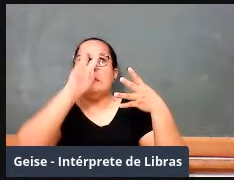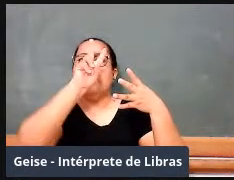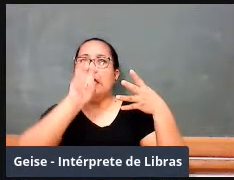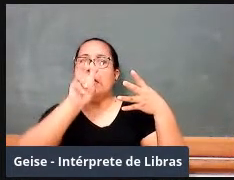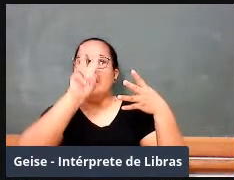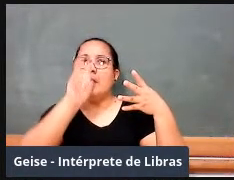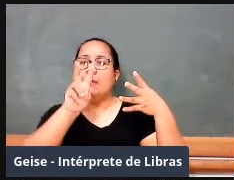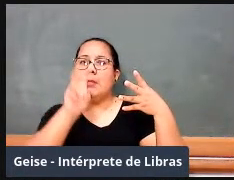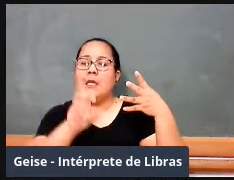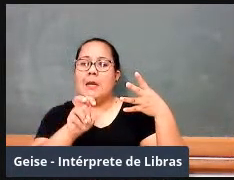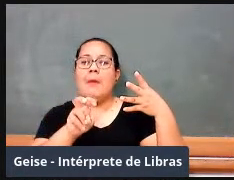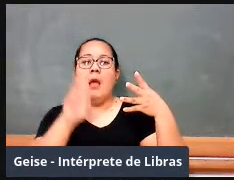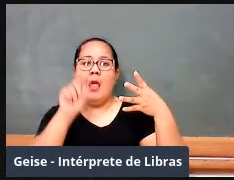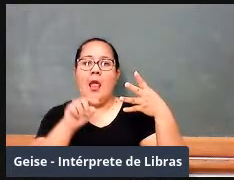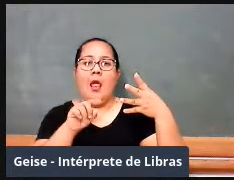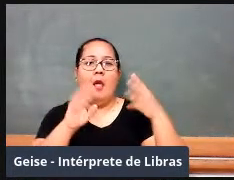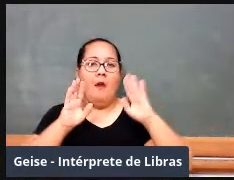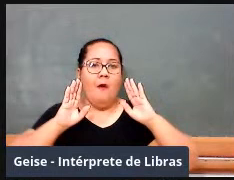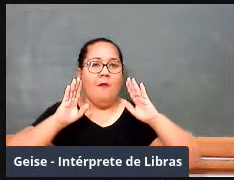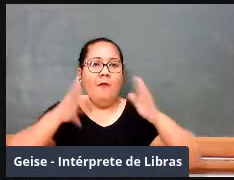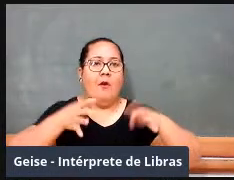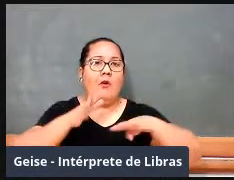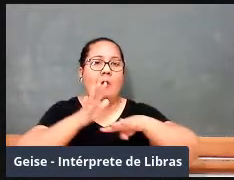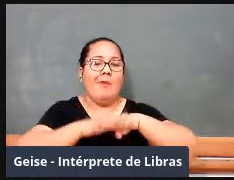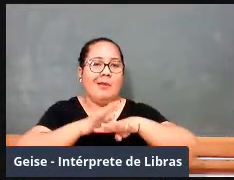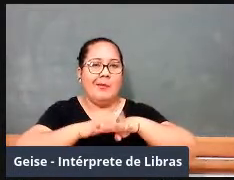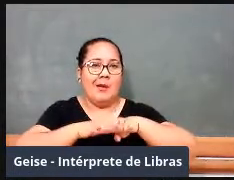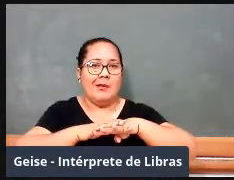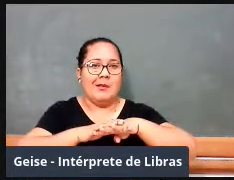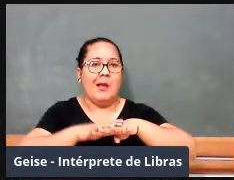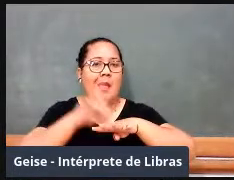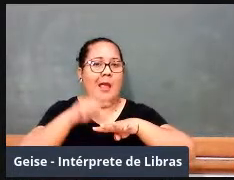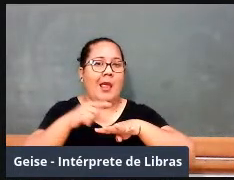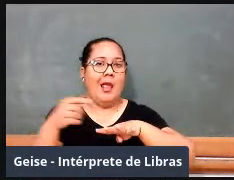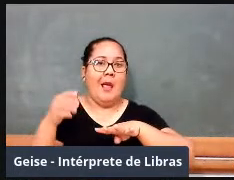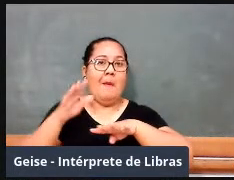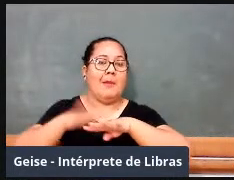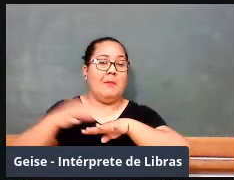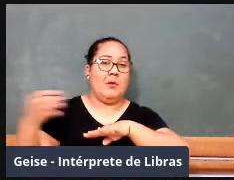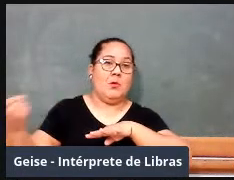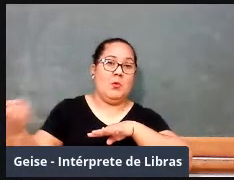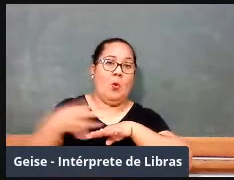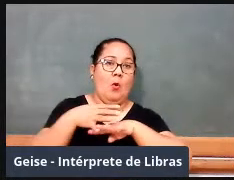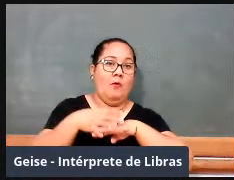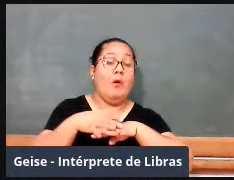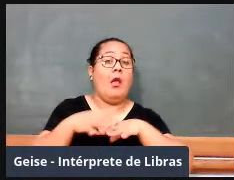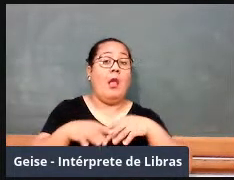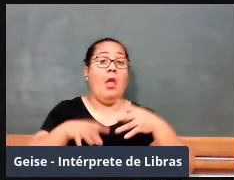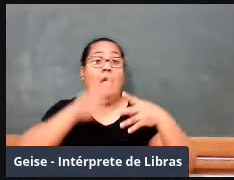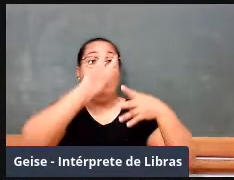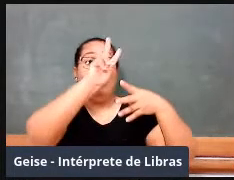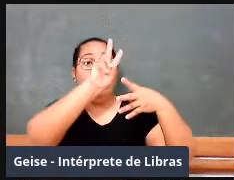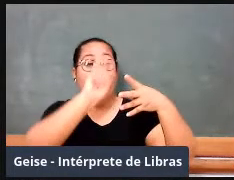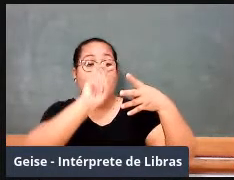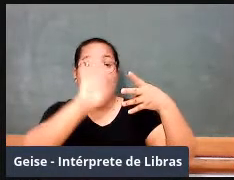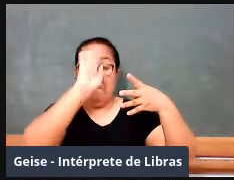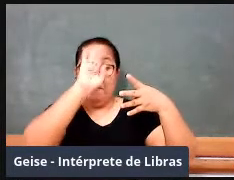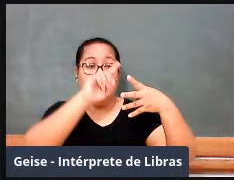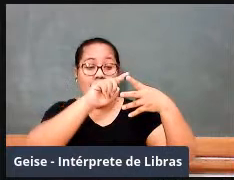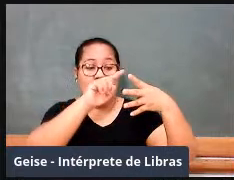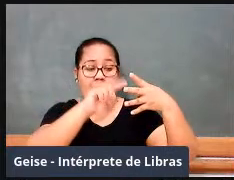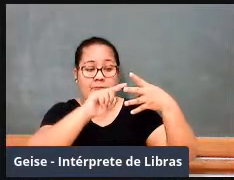e discutidos à base das premissas da matemática moderna, das ideias, da teoria do conjunto